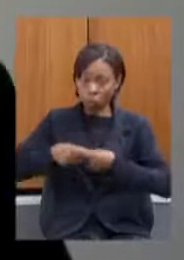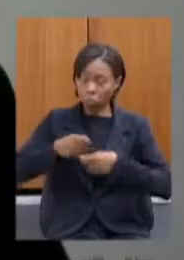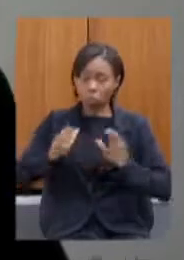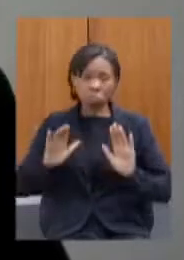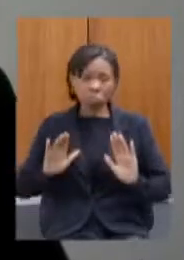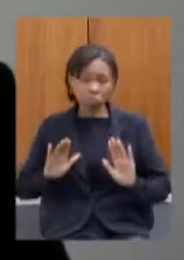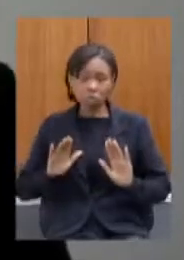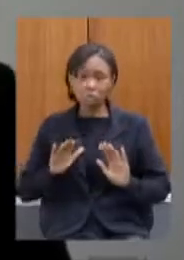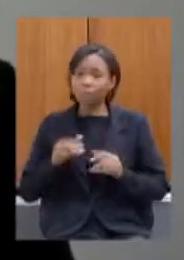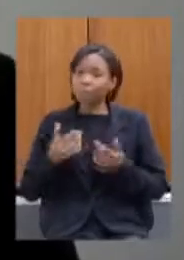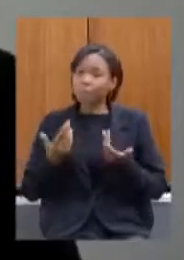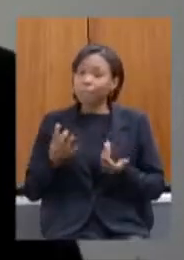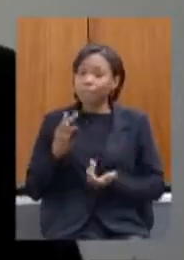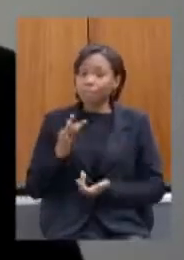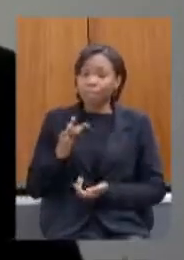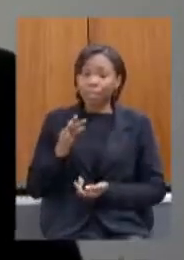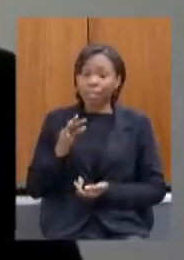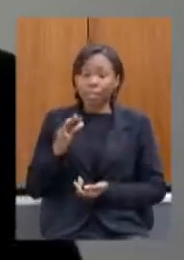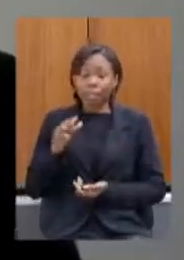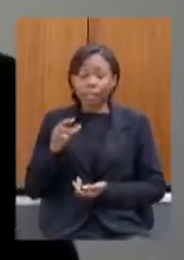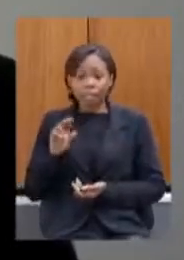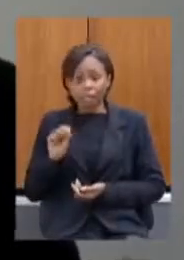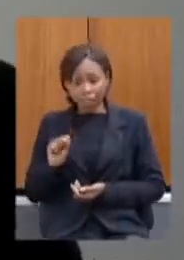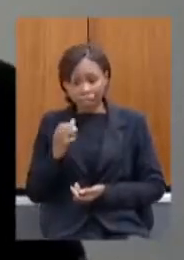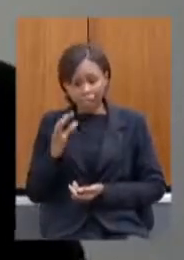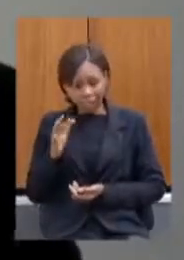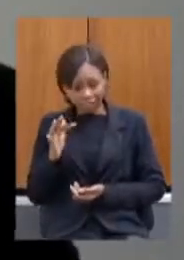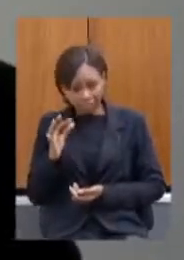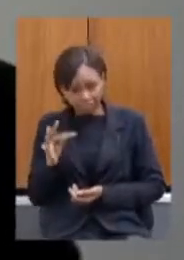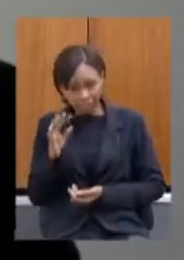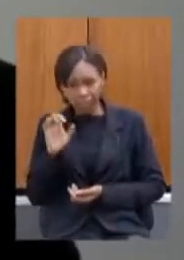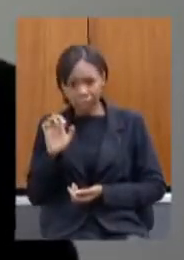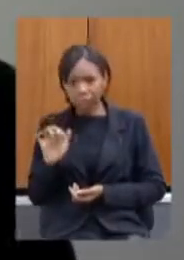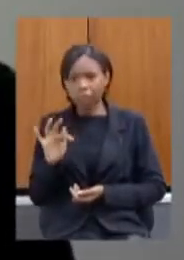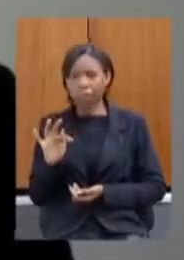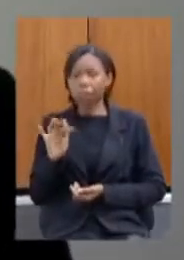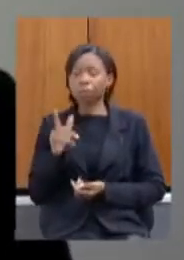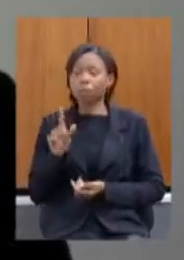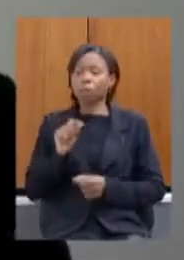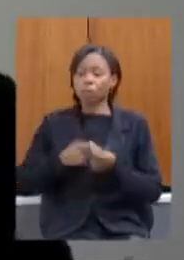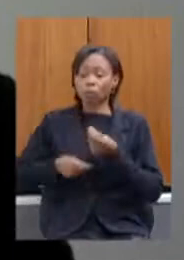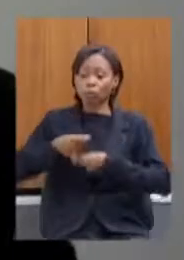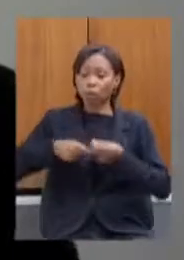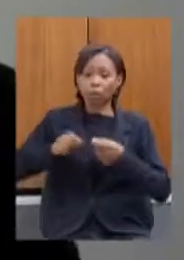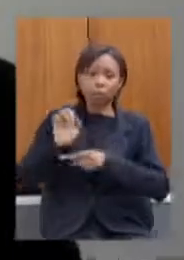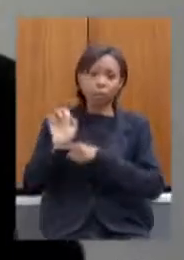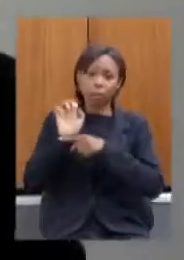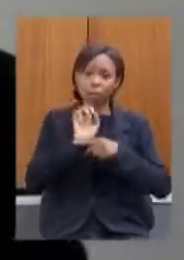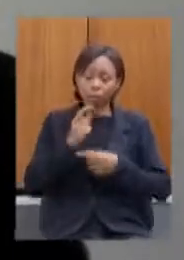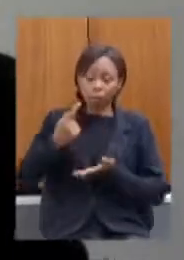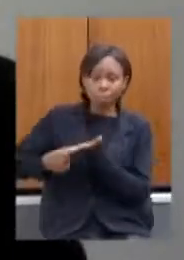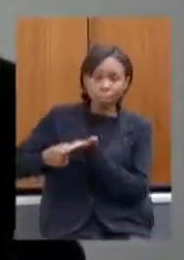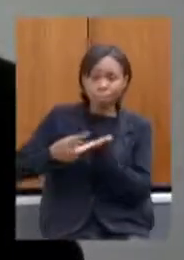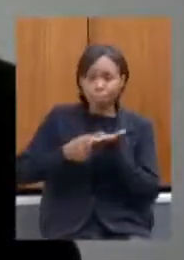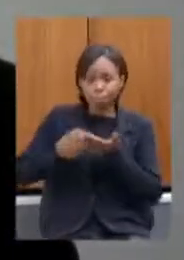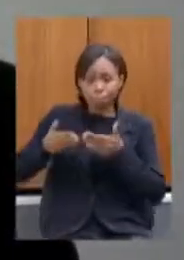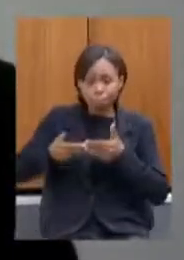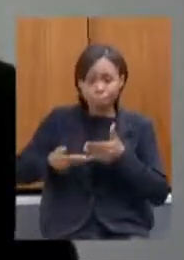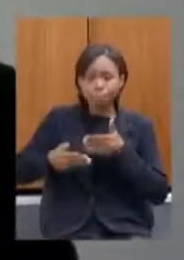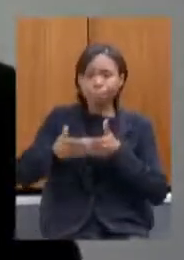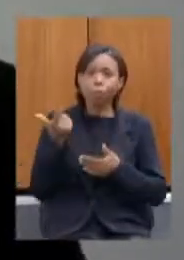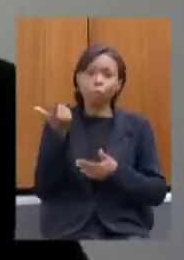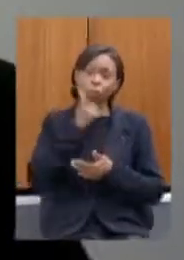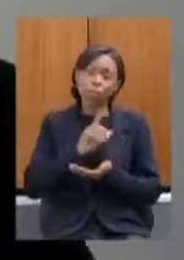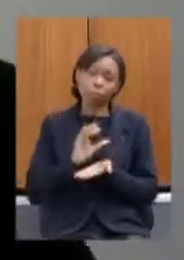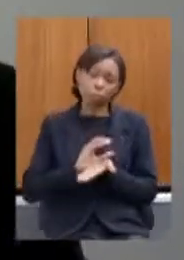os estados ficaram sem muito argumento foi uma negociação que conseguimos colocar daqui para frente essas entradas de